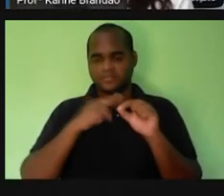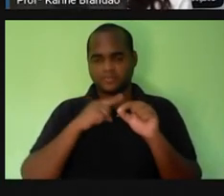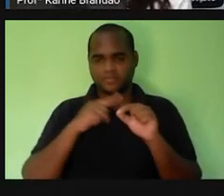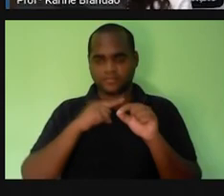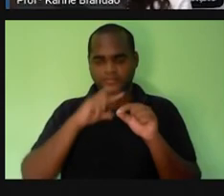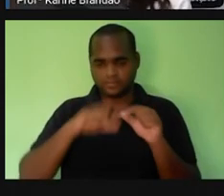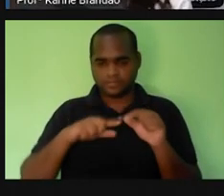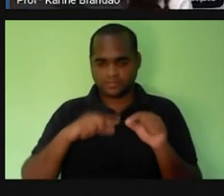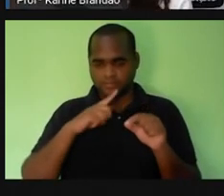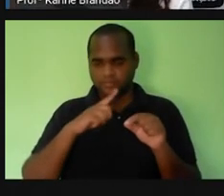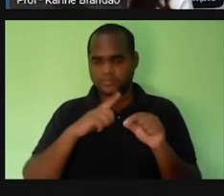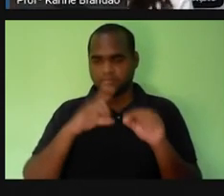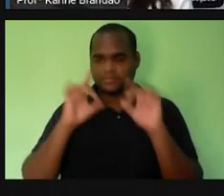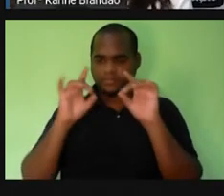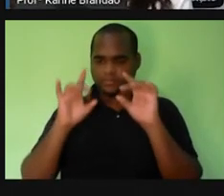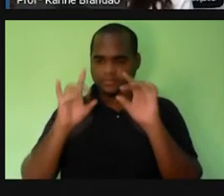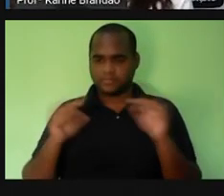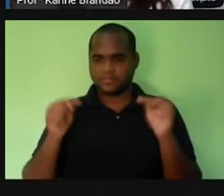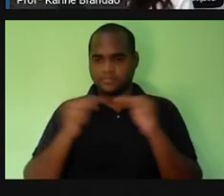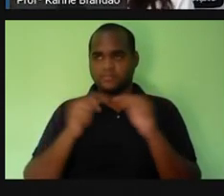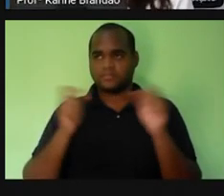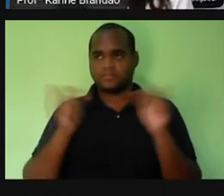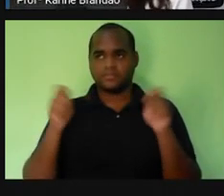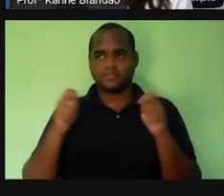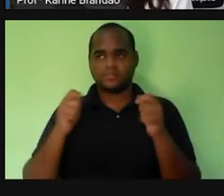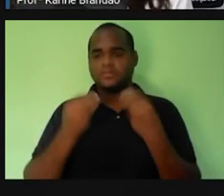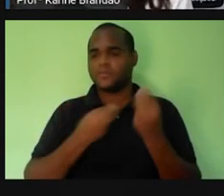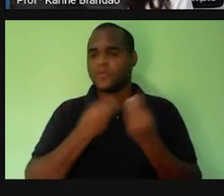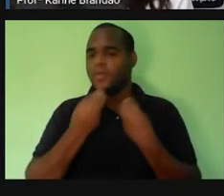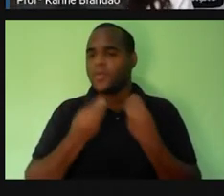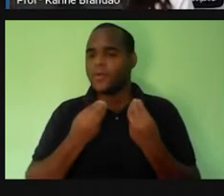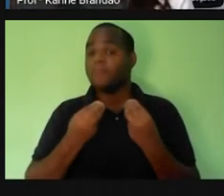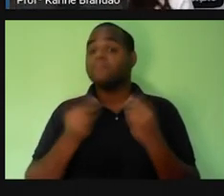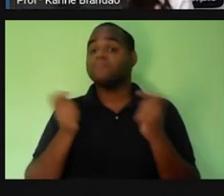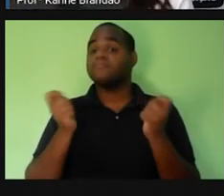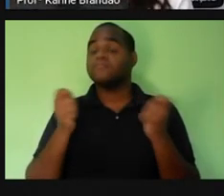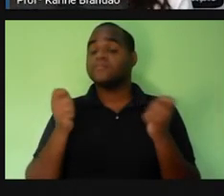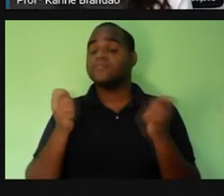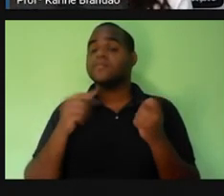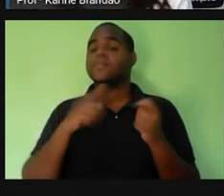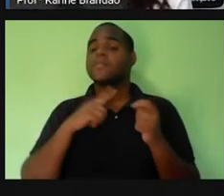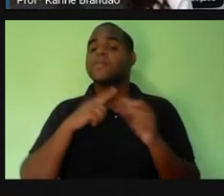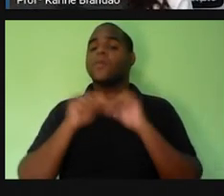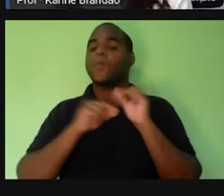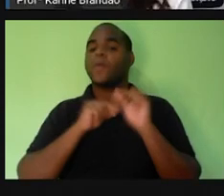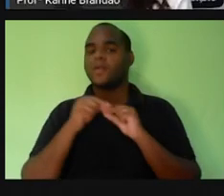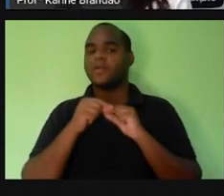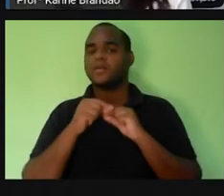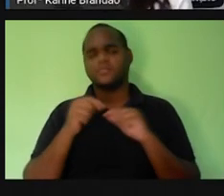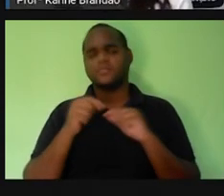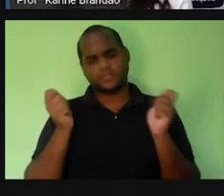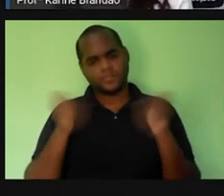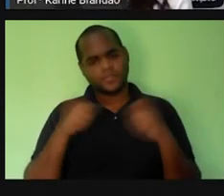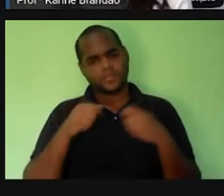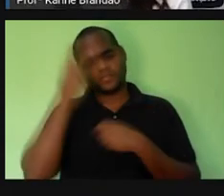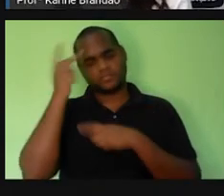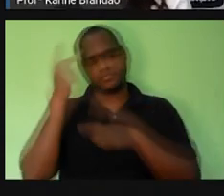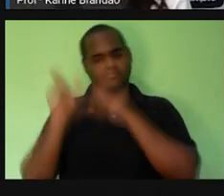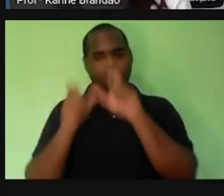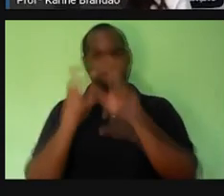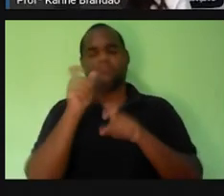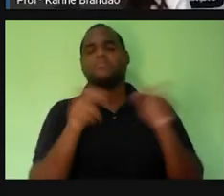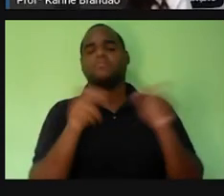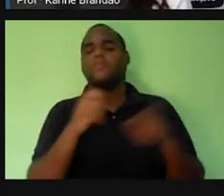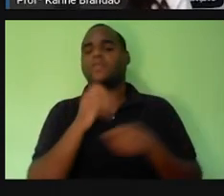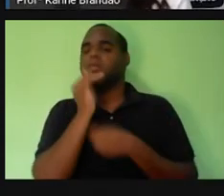vão exercer no corpo da célula. Se a gente pensa em nós, né? Seres humanos, por exemplo, nós